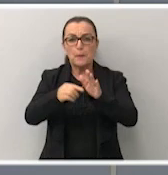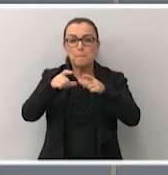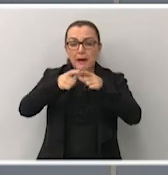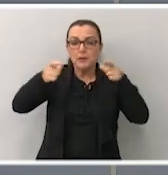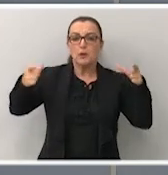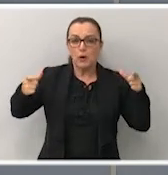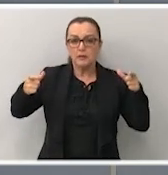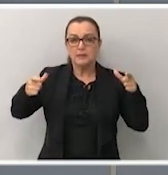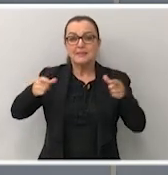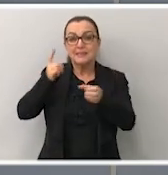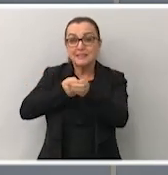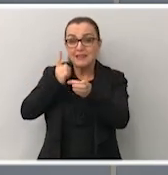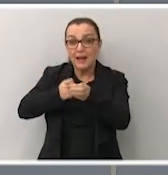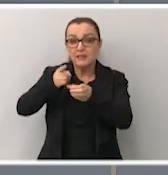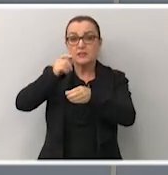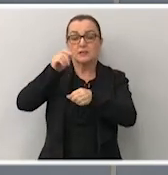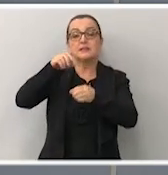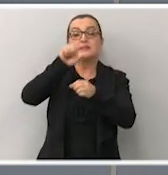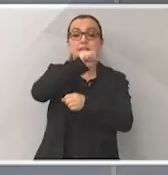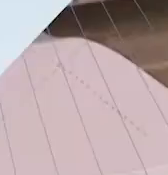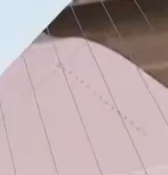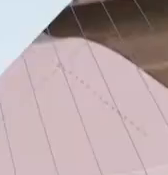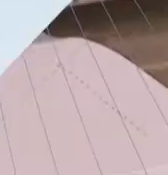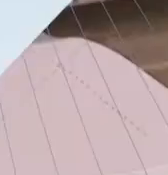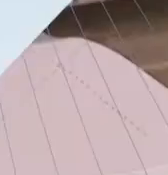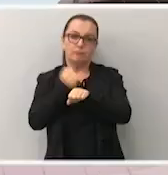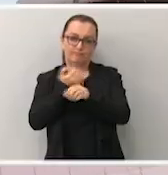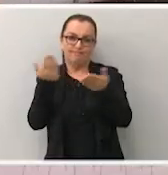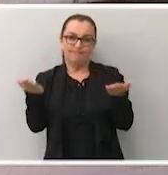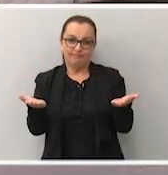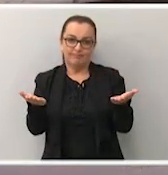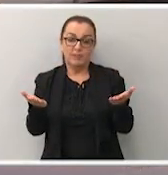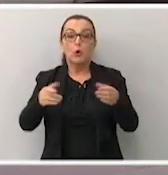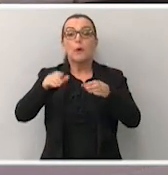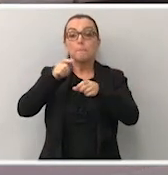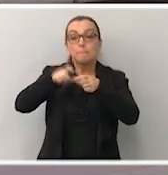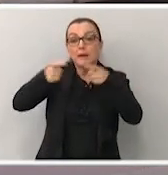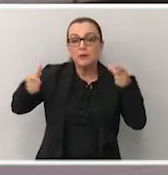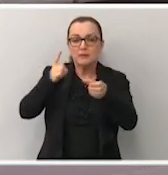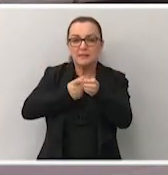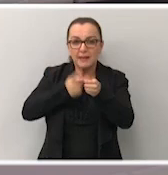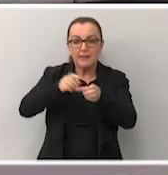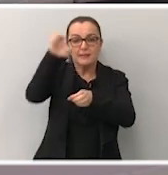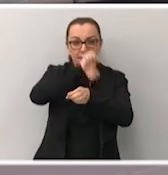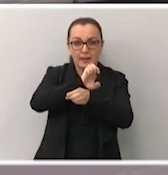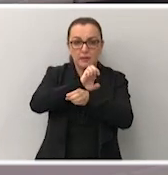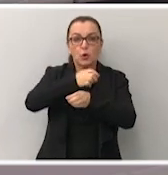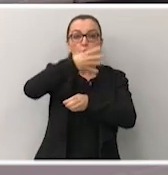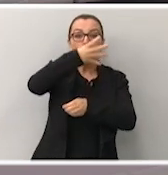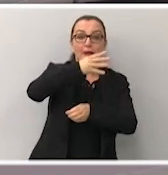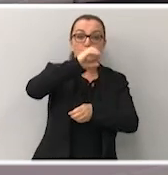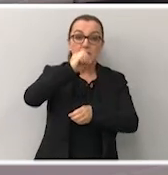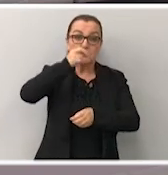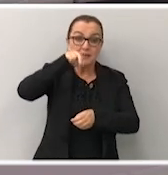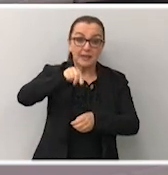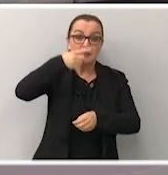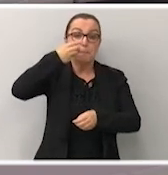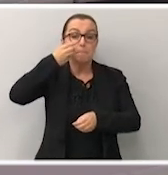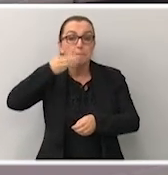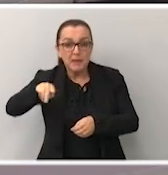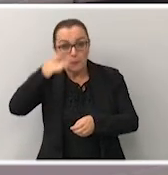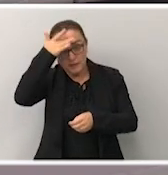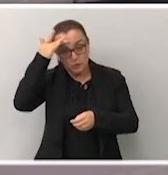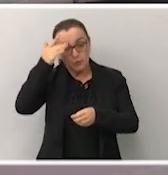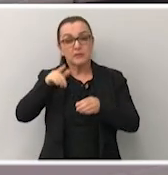maior colégio eleitoral de Santa Catarina. Na maior cidade do estado, 403.526